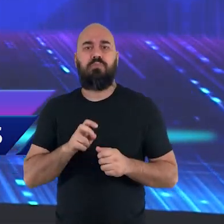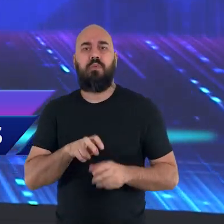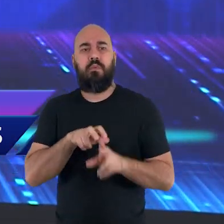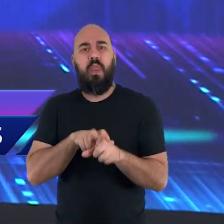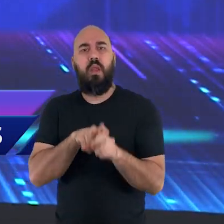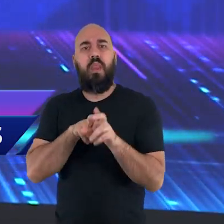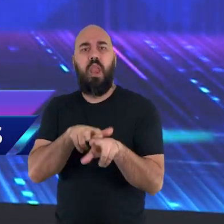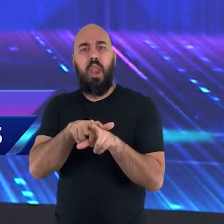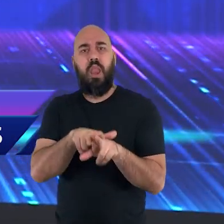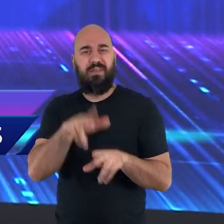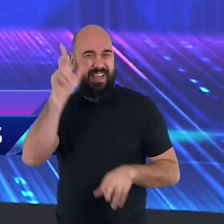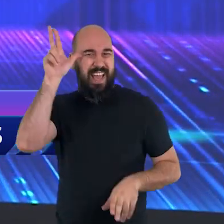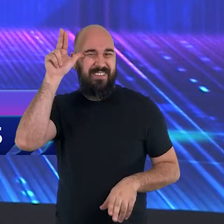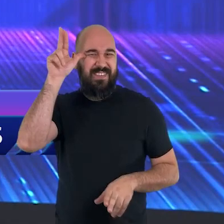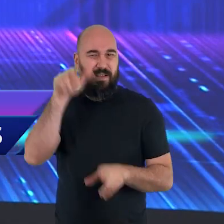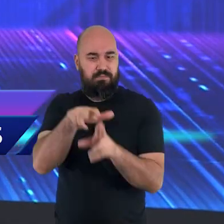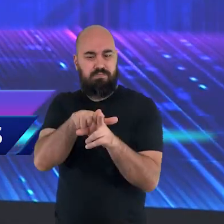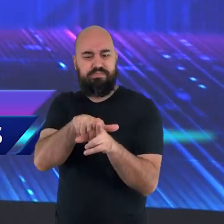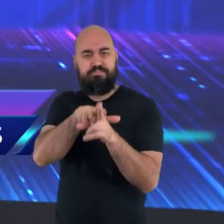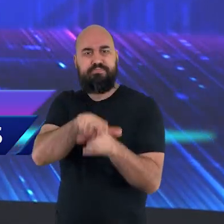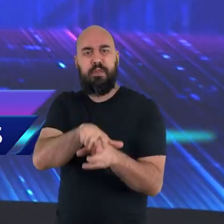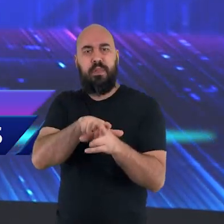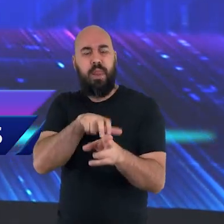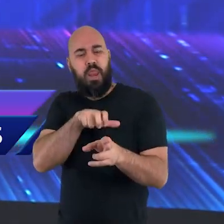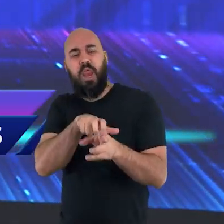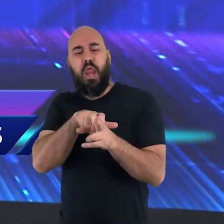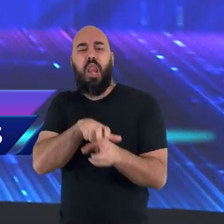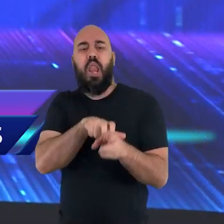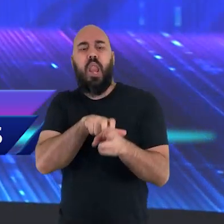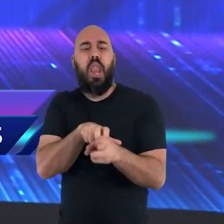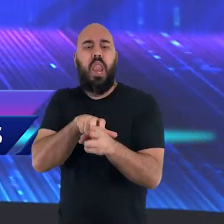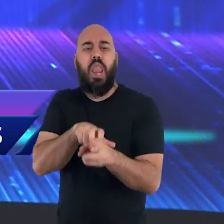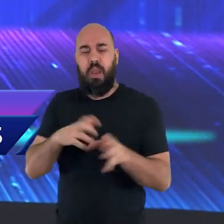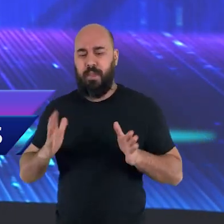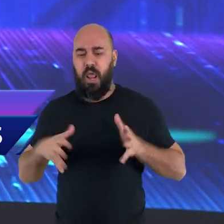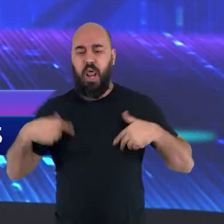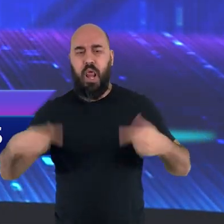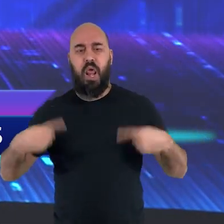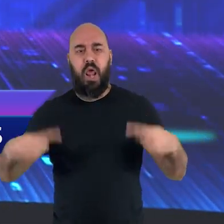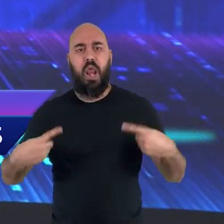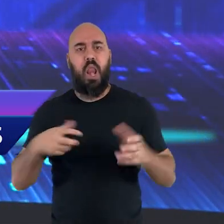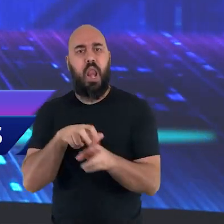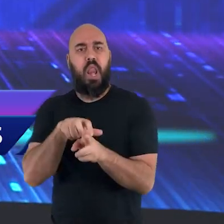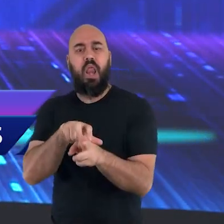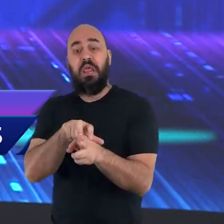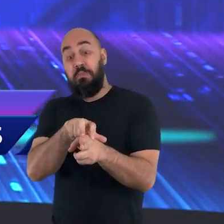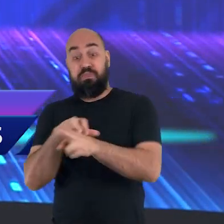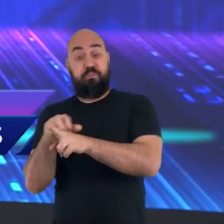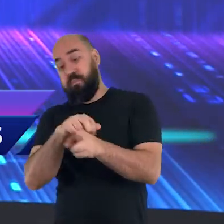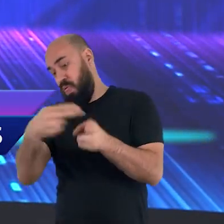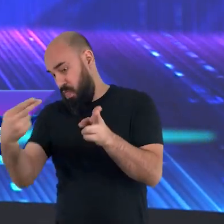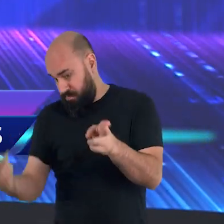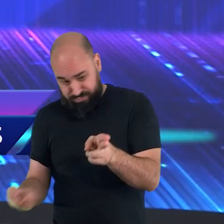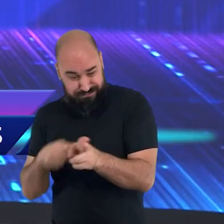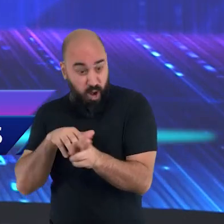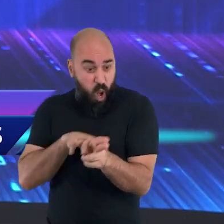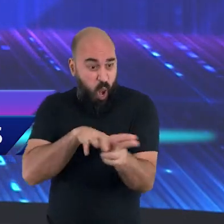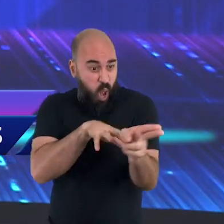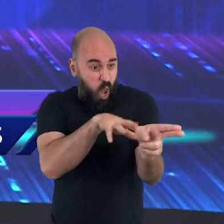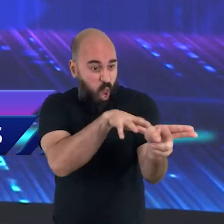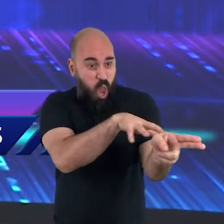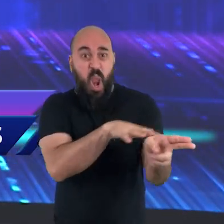puxada por cavalos, ela saiu em disparada, sem ninguém no controle.